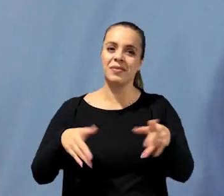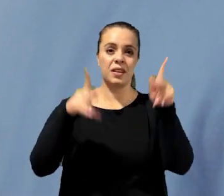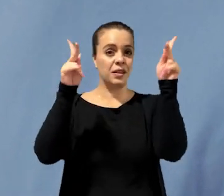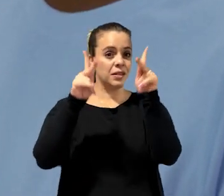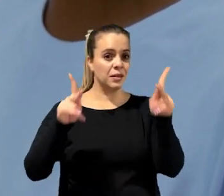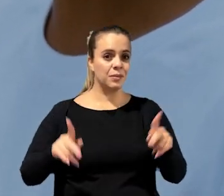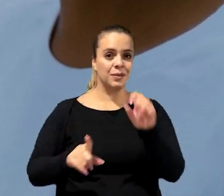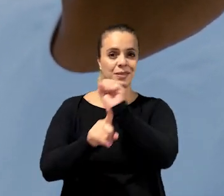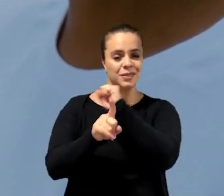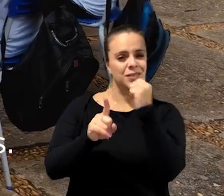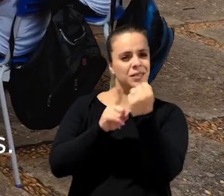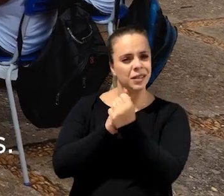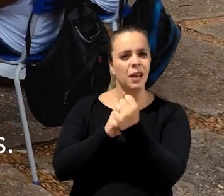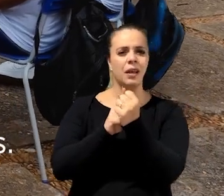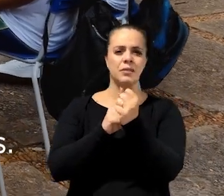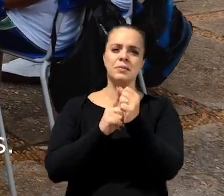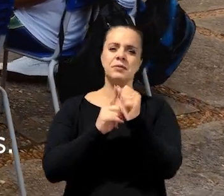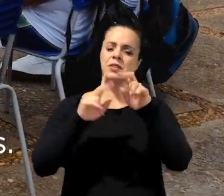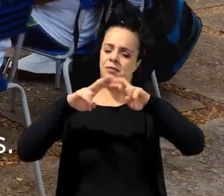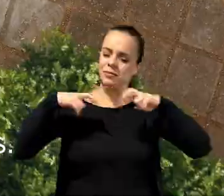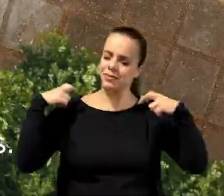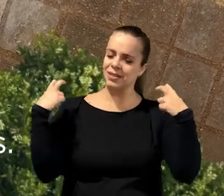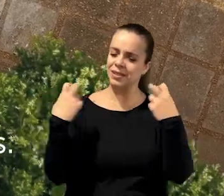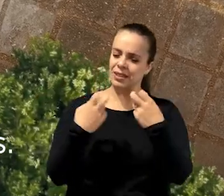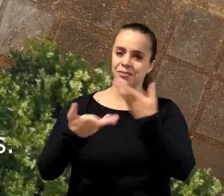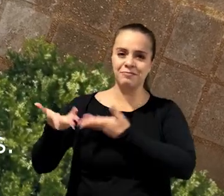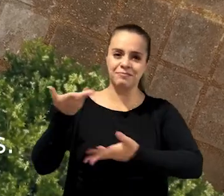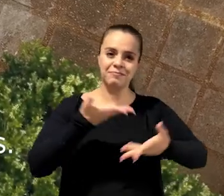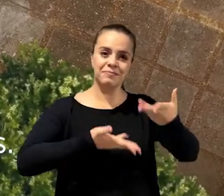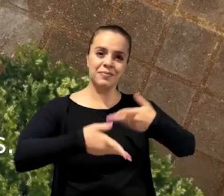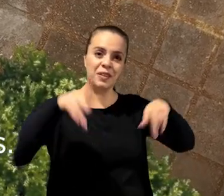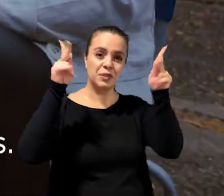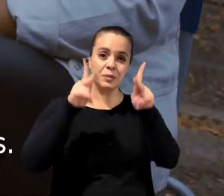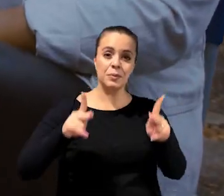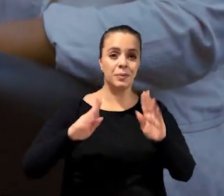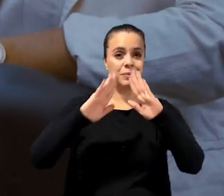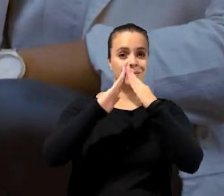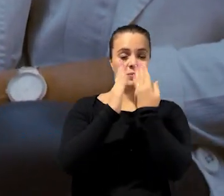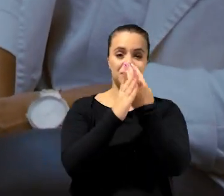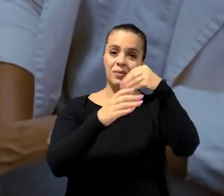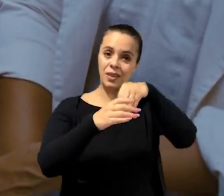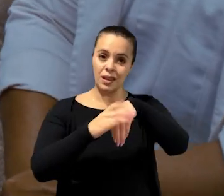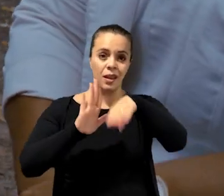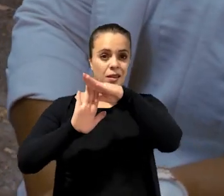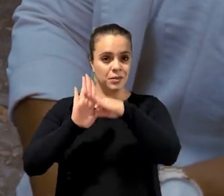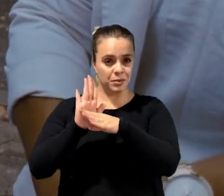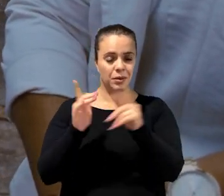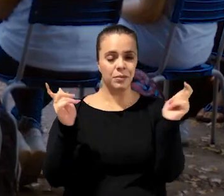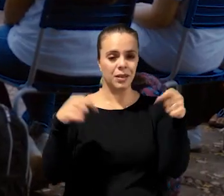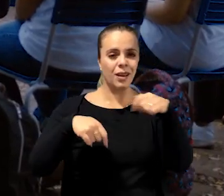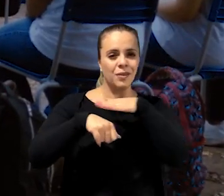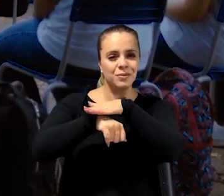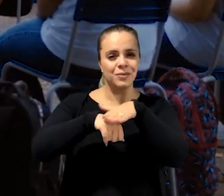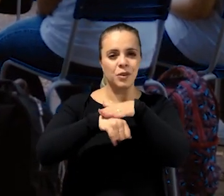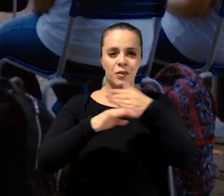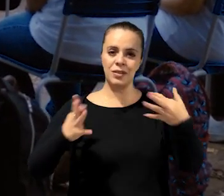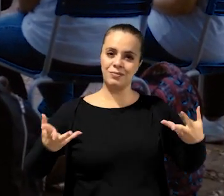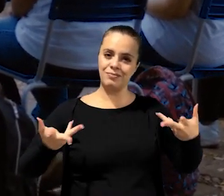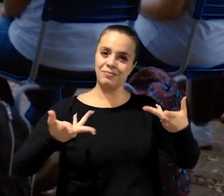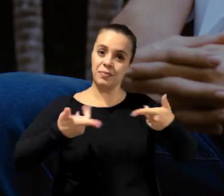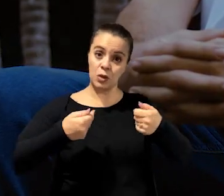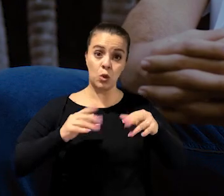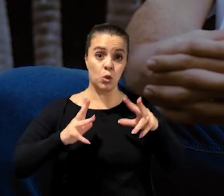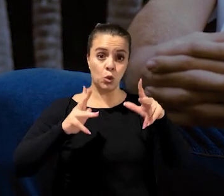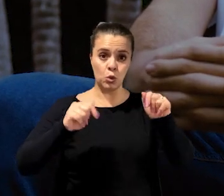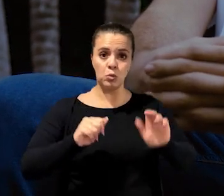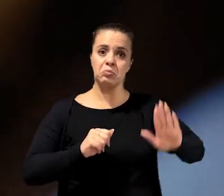a pacificação social através de círculos de construção de paz nas escolas. O programa oferece diálogo qualificado, onde